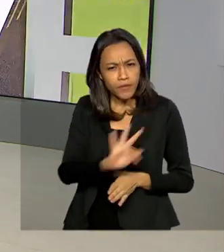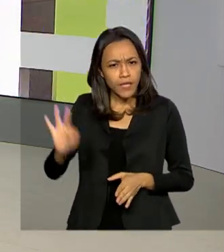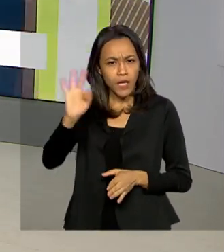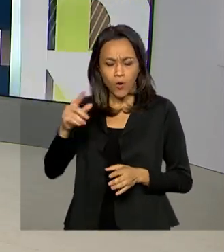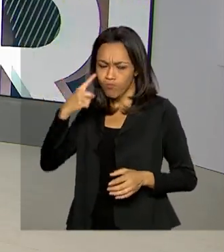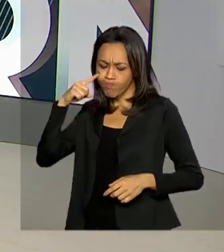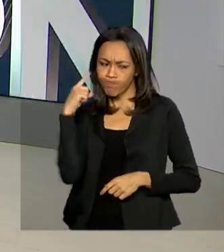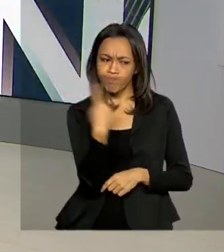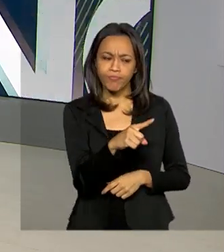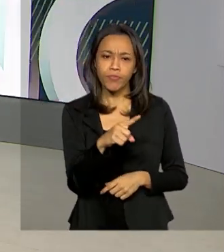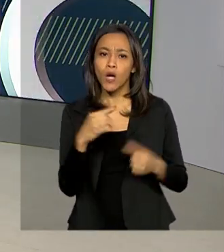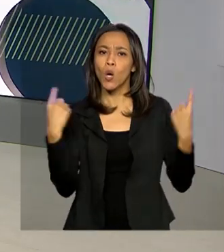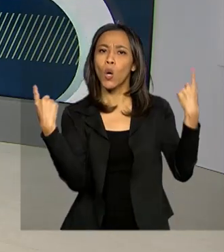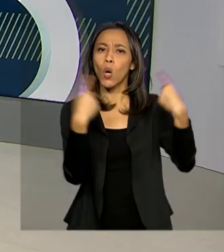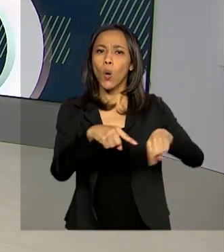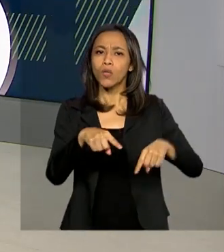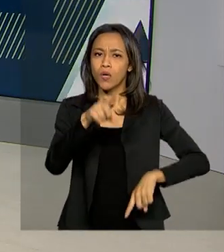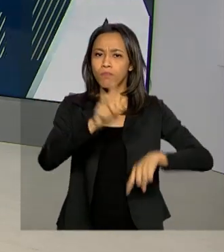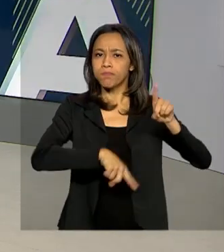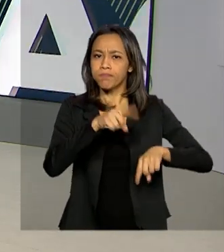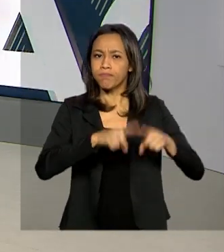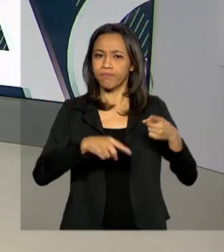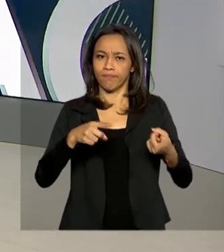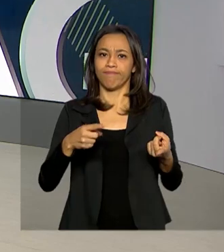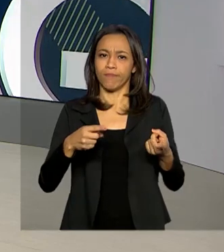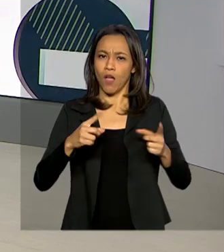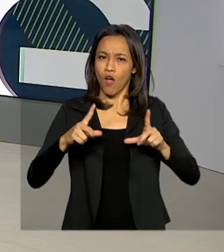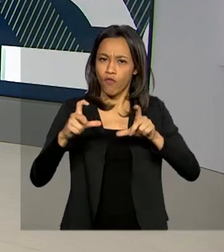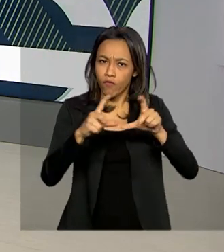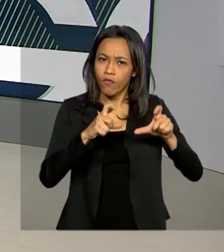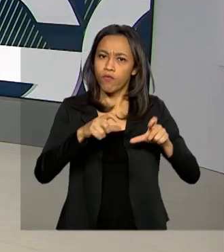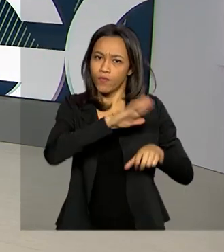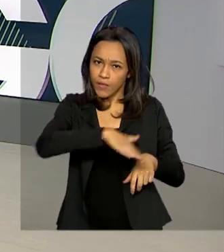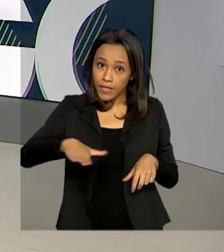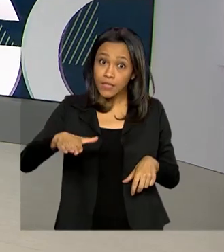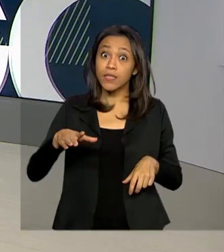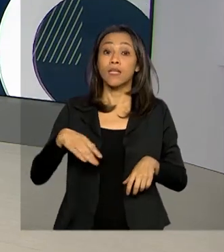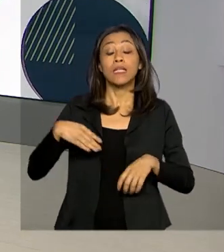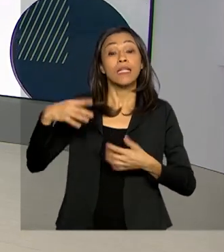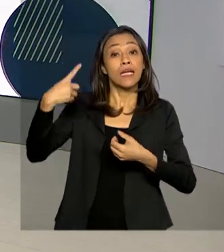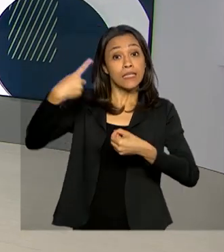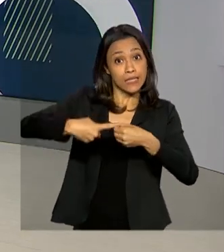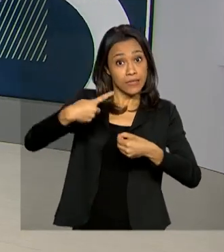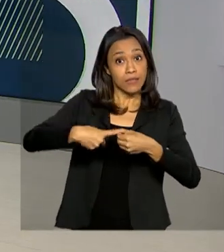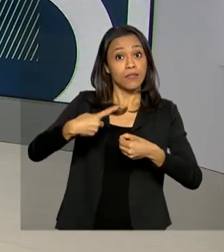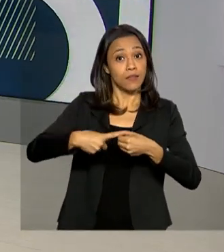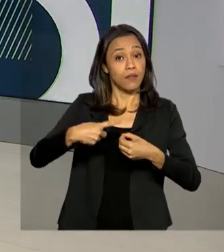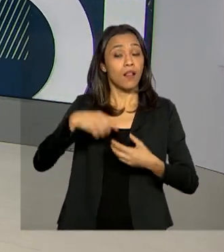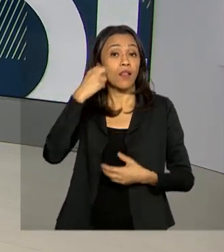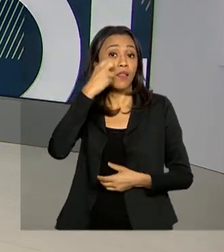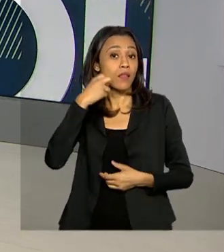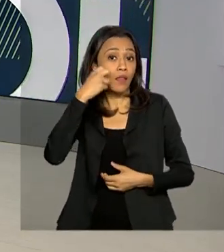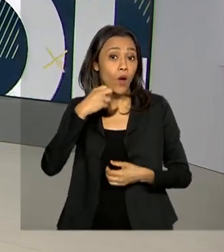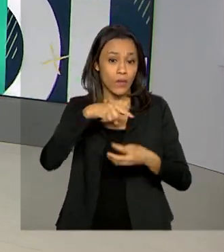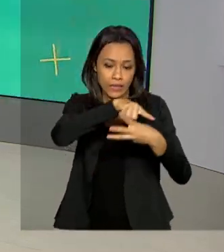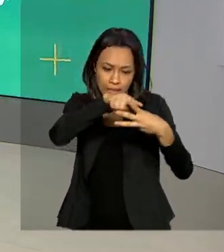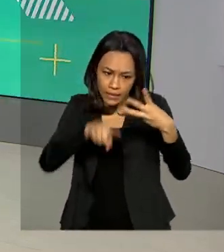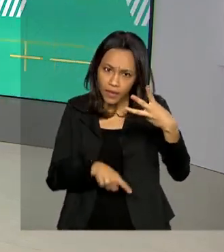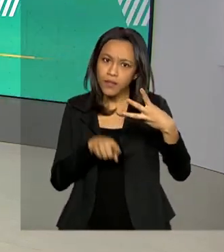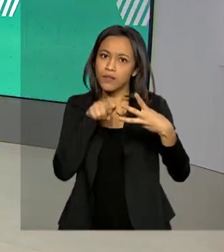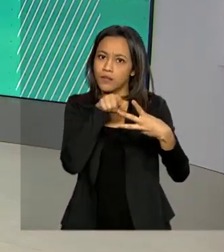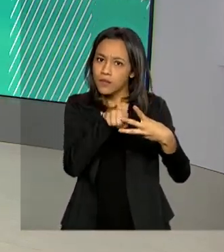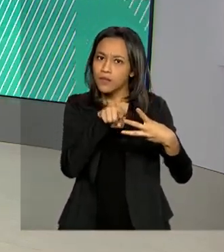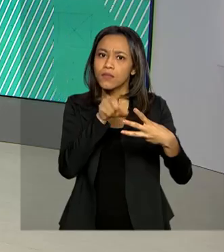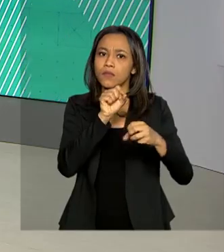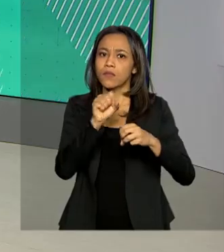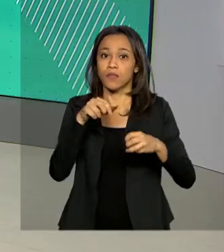a pornografia infantil. A Operação Storage nas cidades de Natal, Extremose, Mossoró, no Rio Grande do Norte, e a Operação